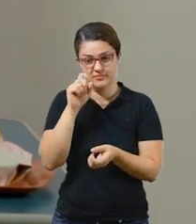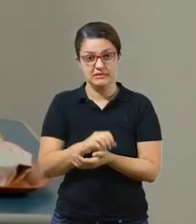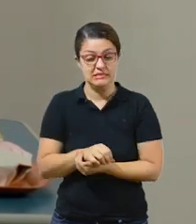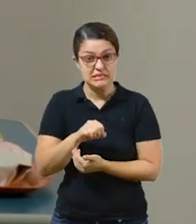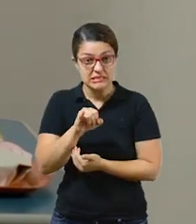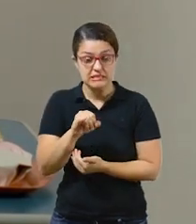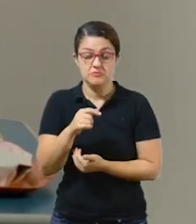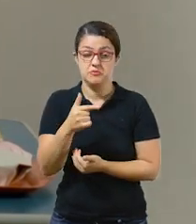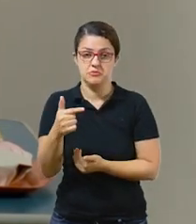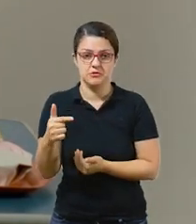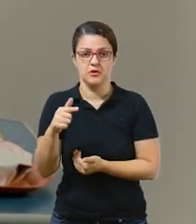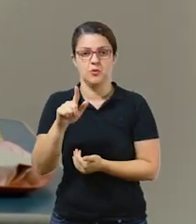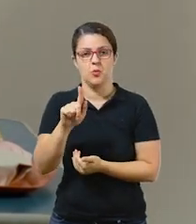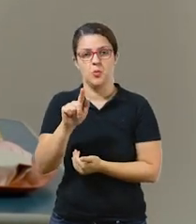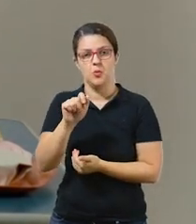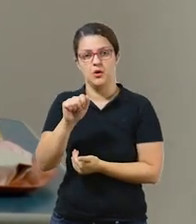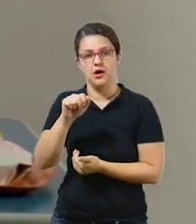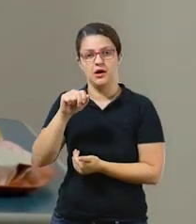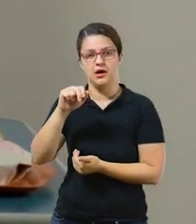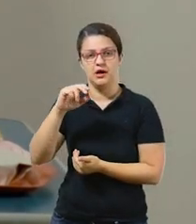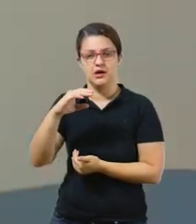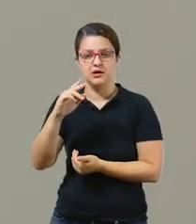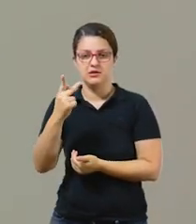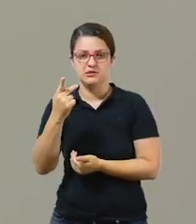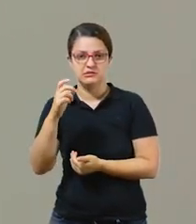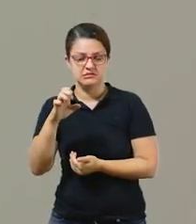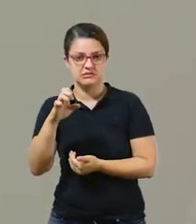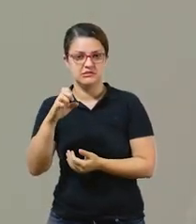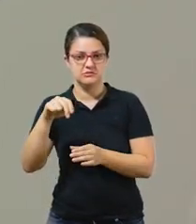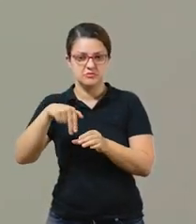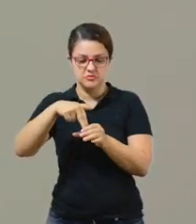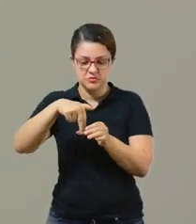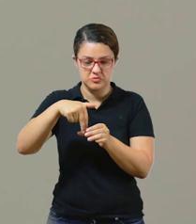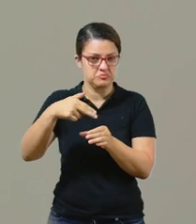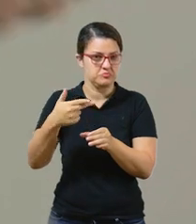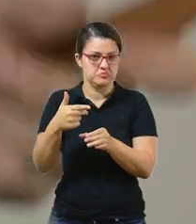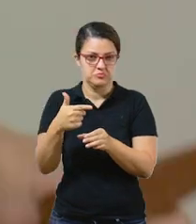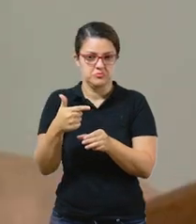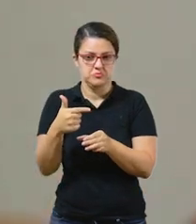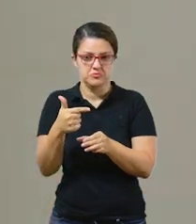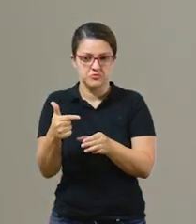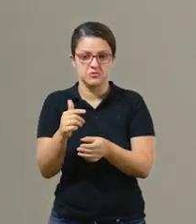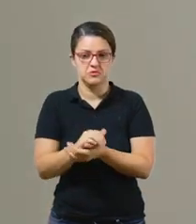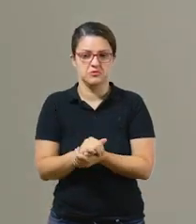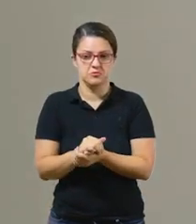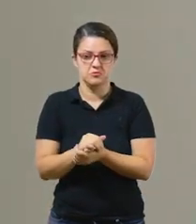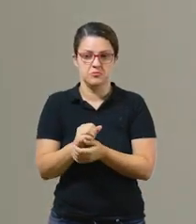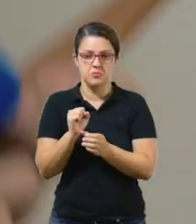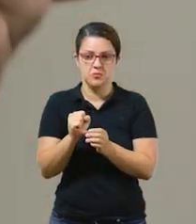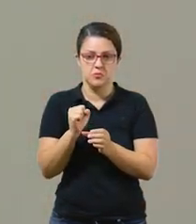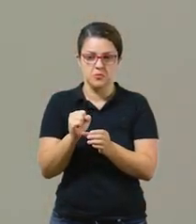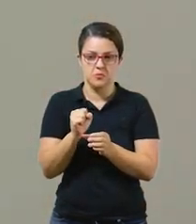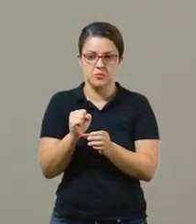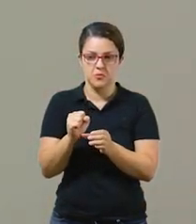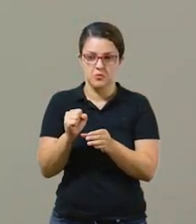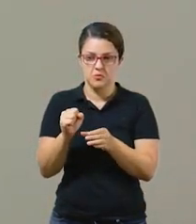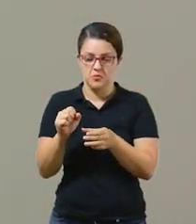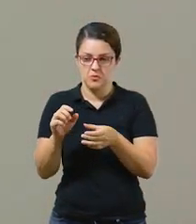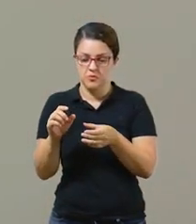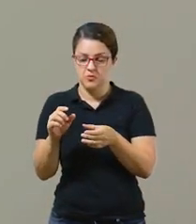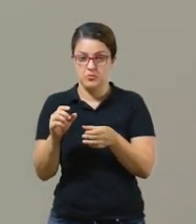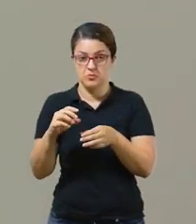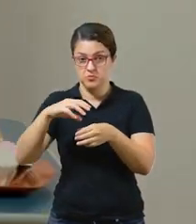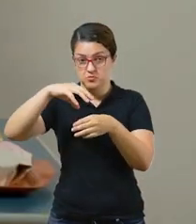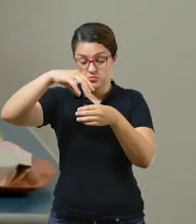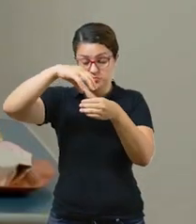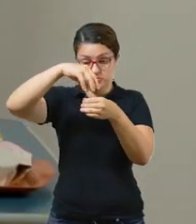você não tiver o guache em casa, é você simplesmente tirar um pouquinho mais da bordinha da casca de ovo, para na hora que você encaixar sobre a tampinha de